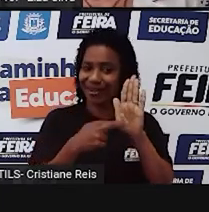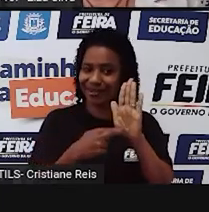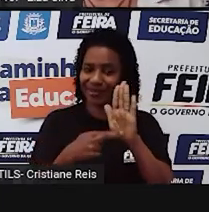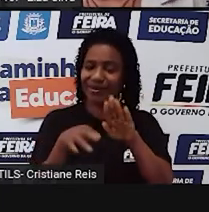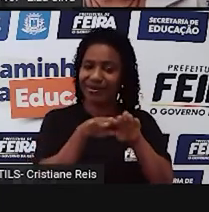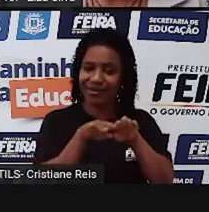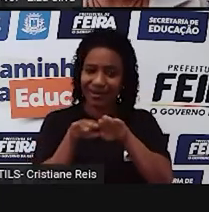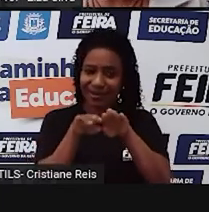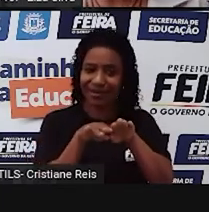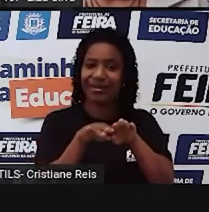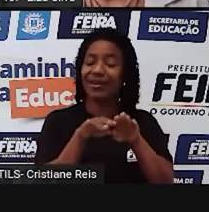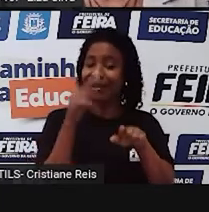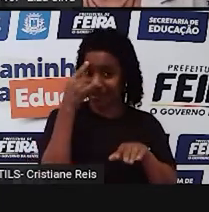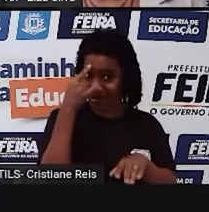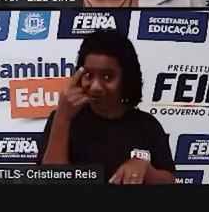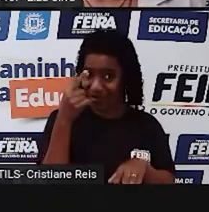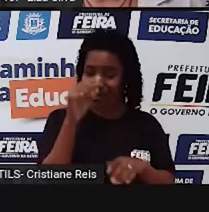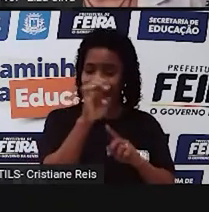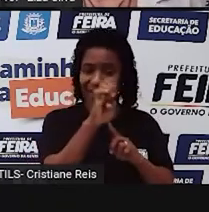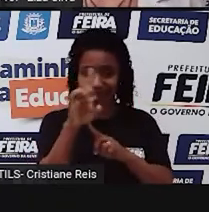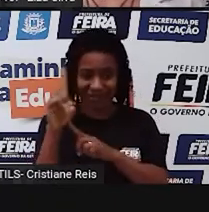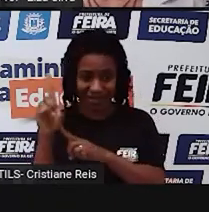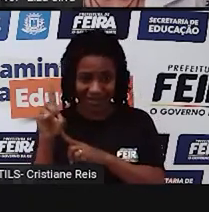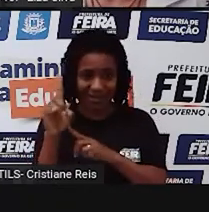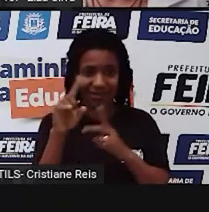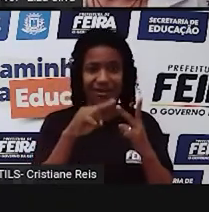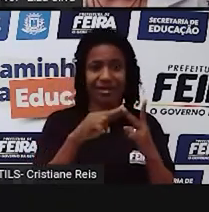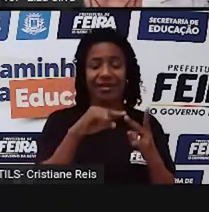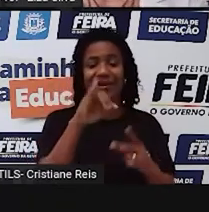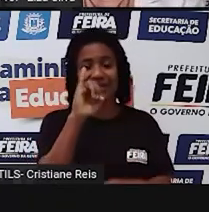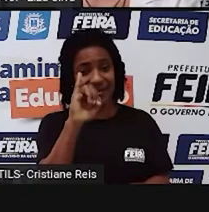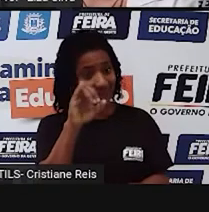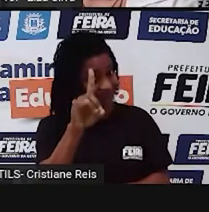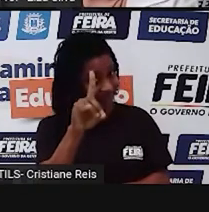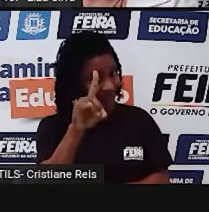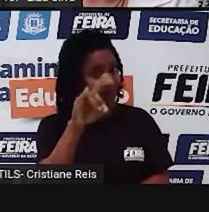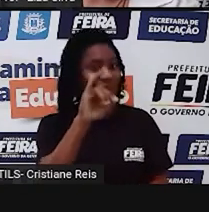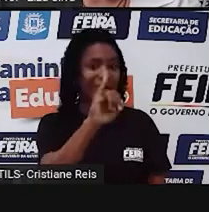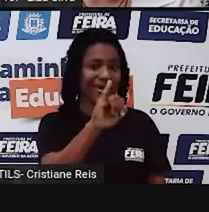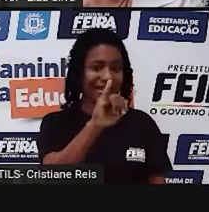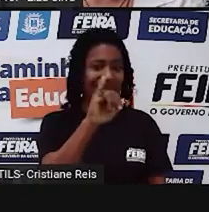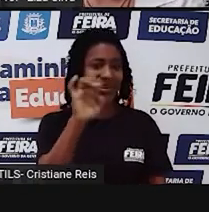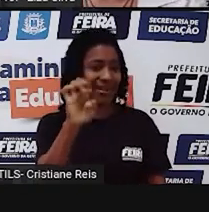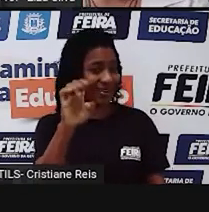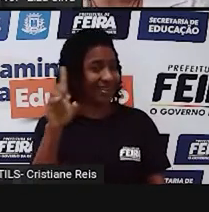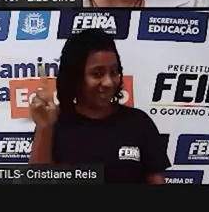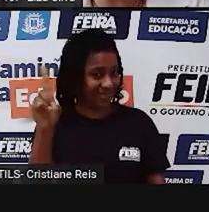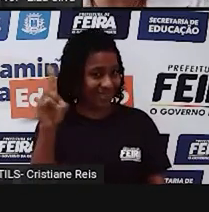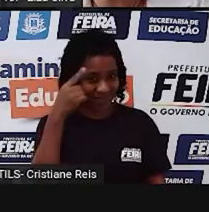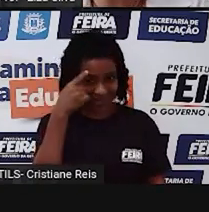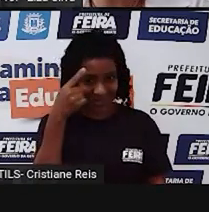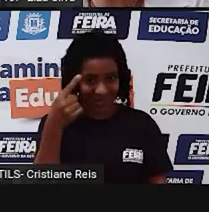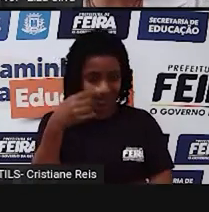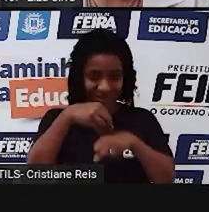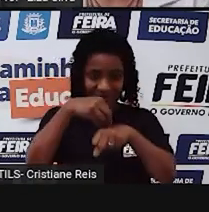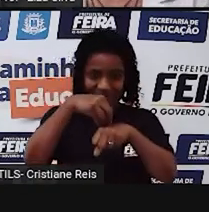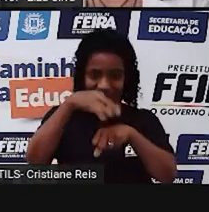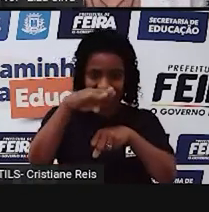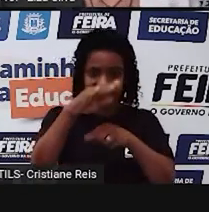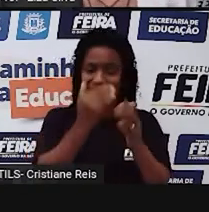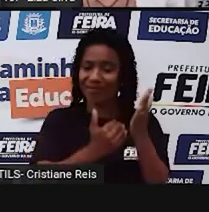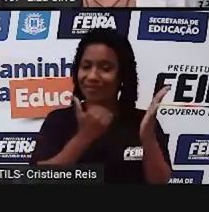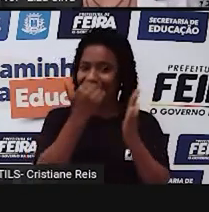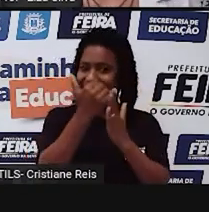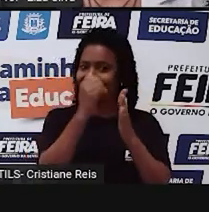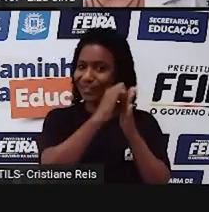Acrescentando ED, D ou IED. E tem mais uma dica que eu vou mostrar para vocês aqui através